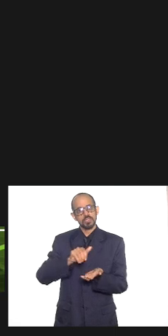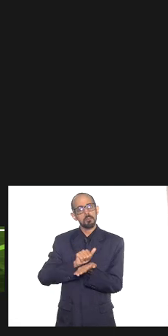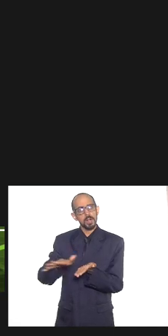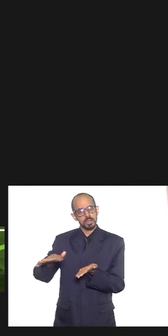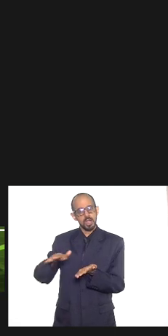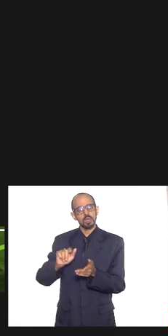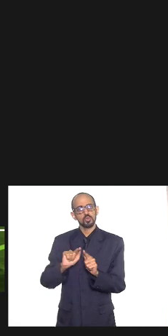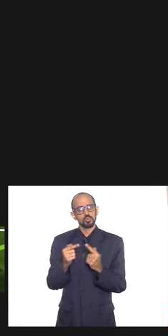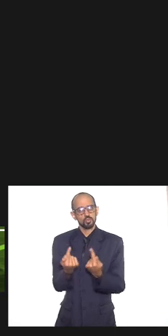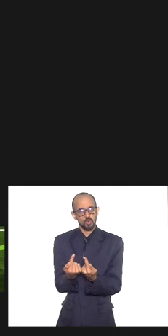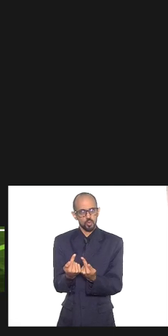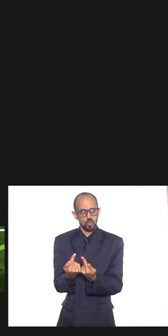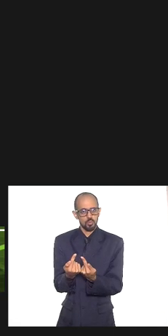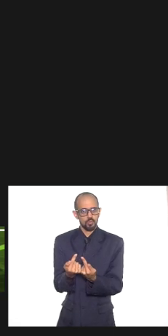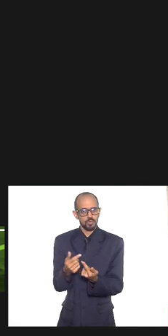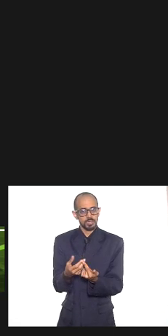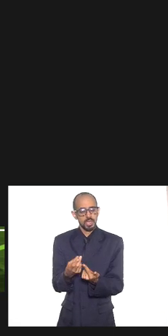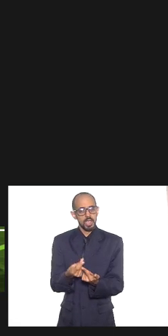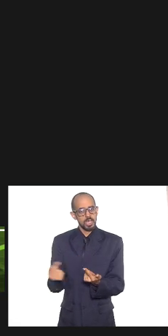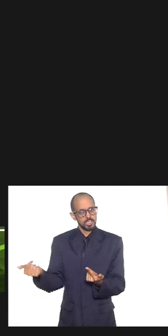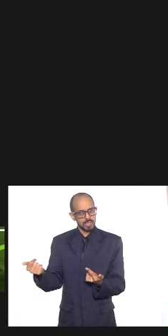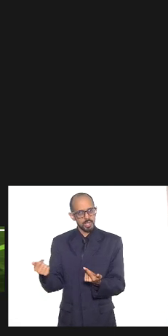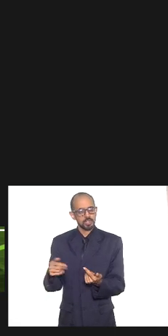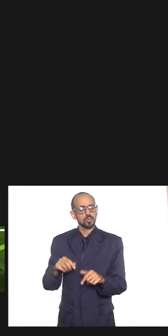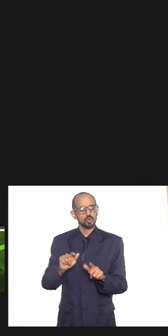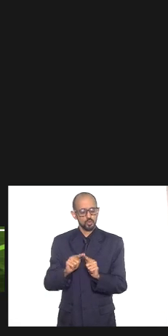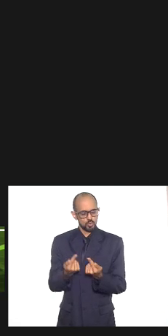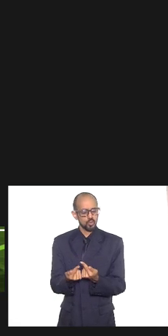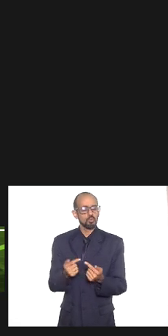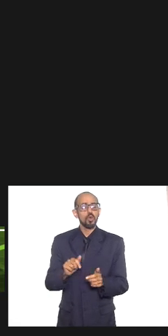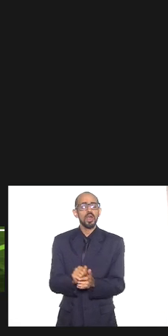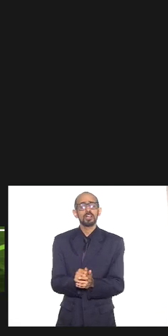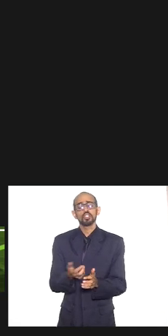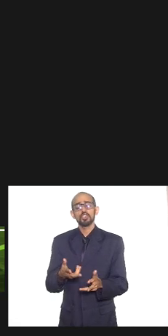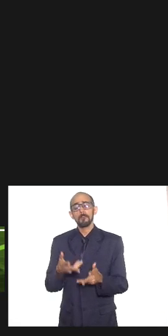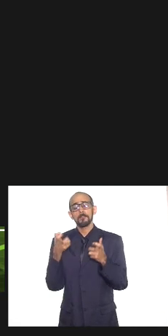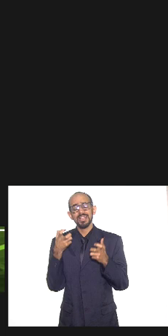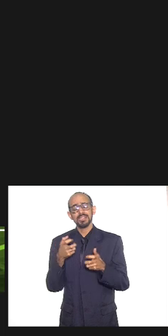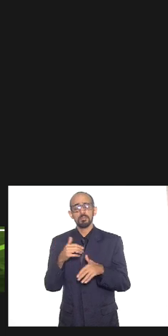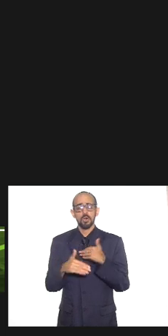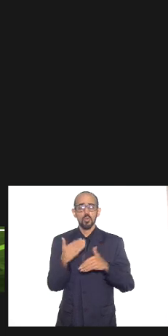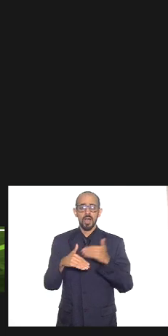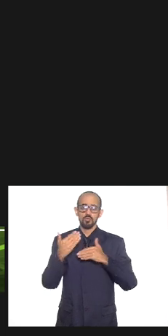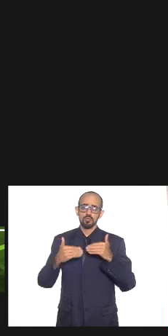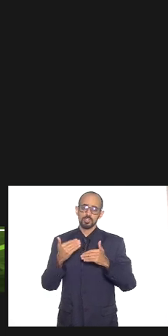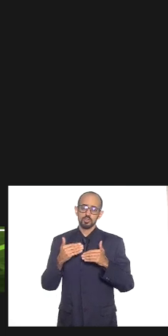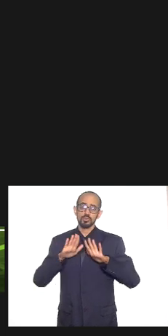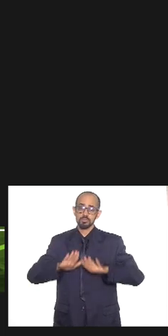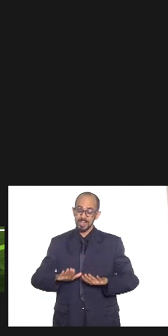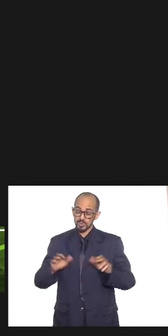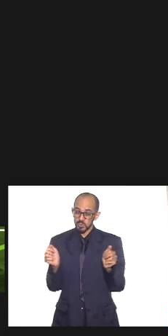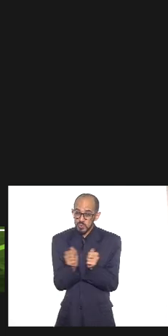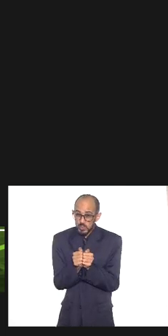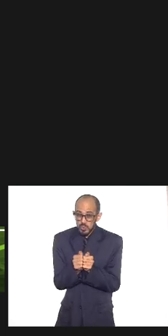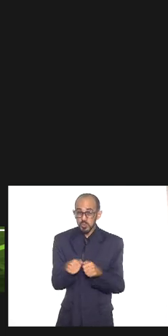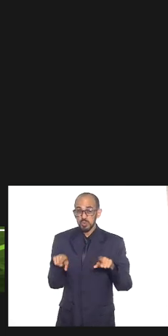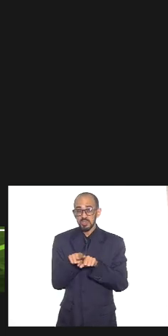do grupo então nós verificamos sim alguns avanços mas em paralelo a isso numa quantidade